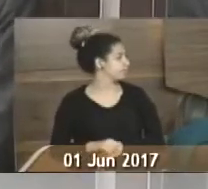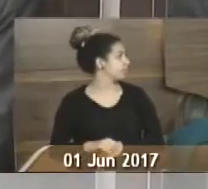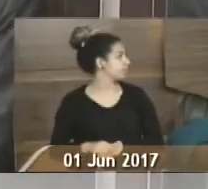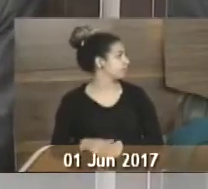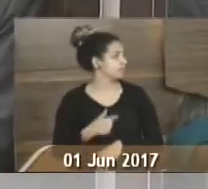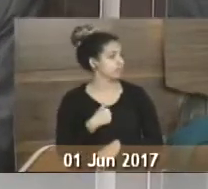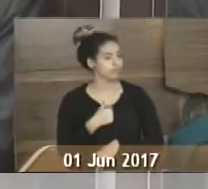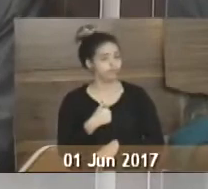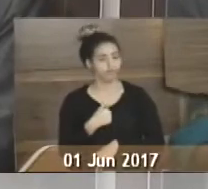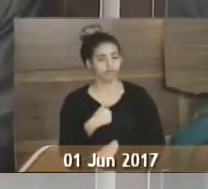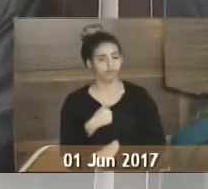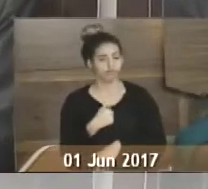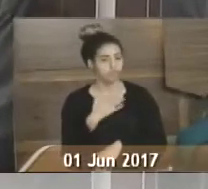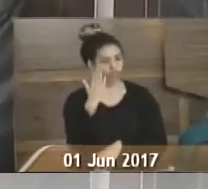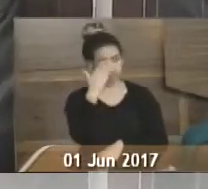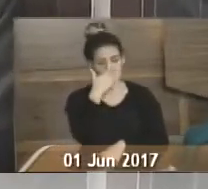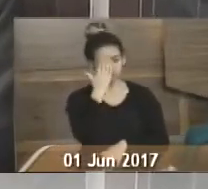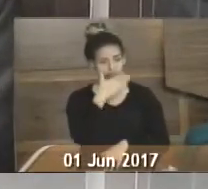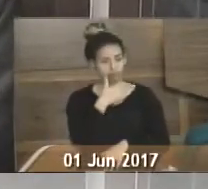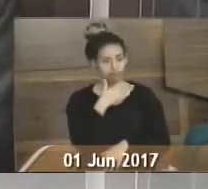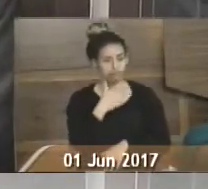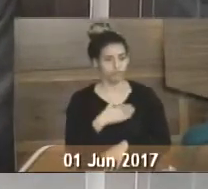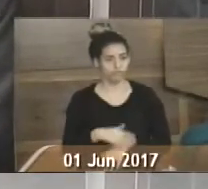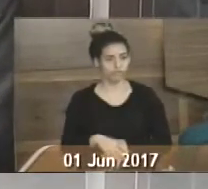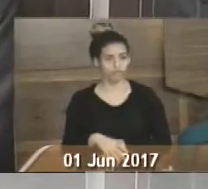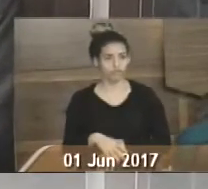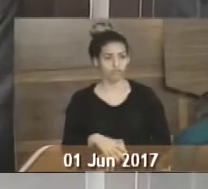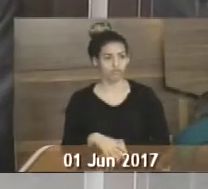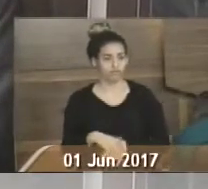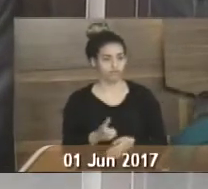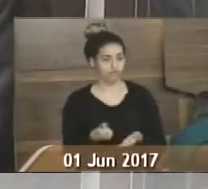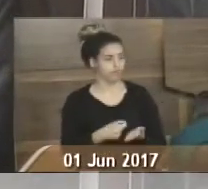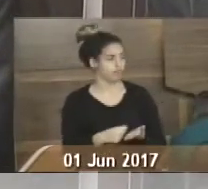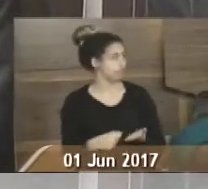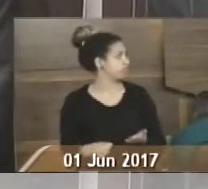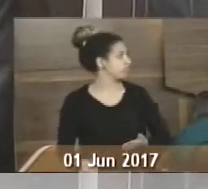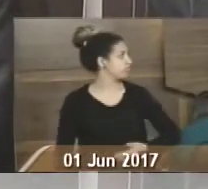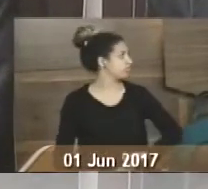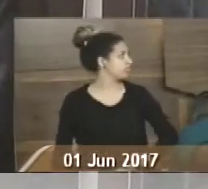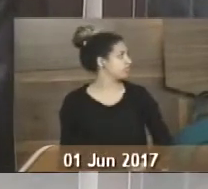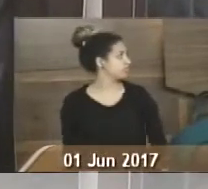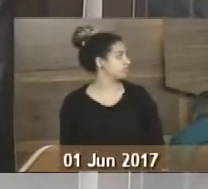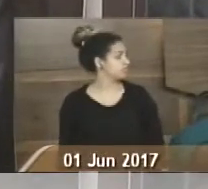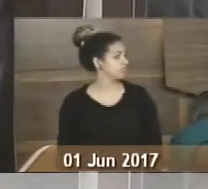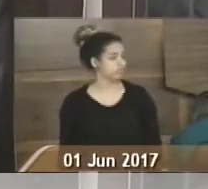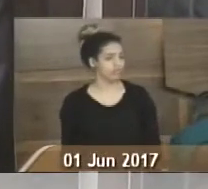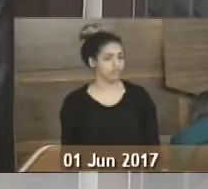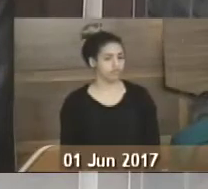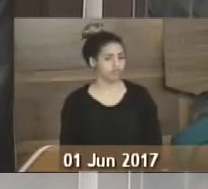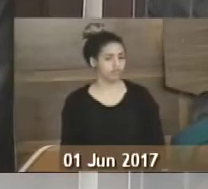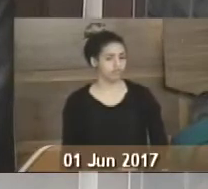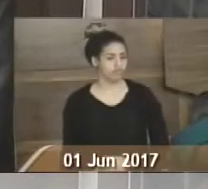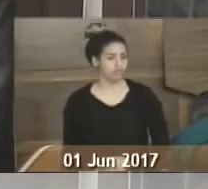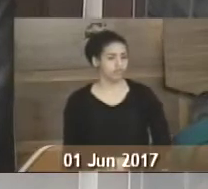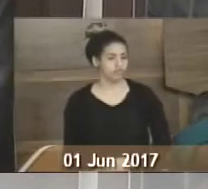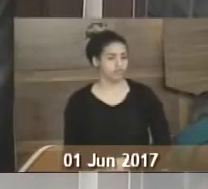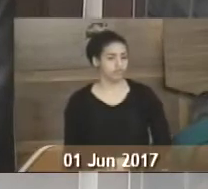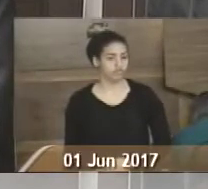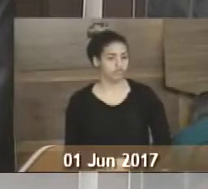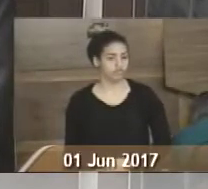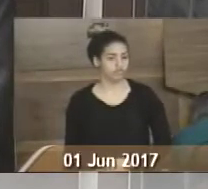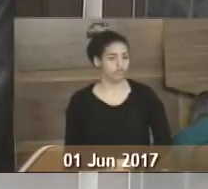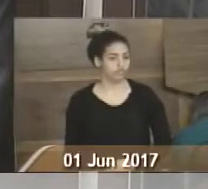e eu não vi, não tive acesso a essa questão do uso campeão aqui da casa.